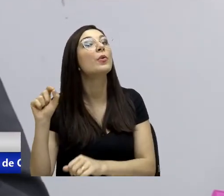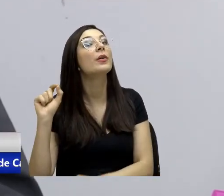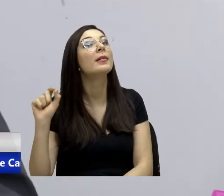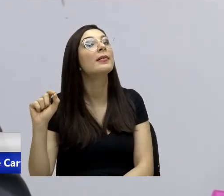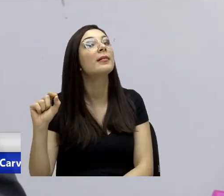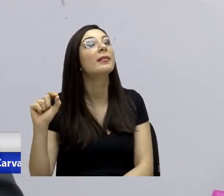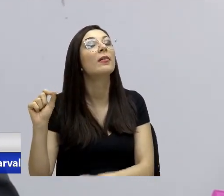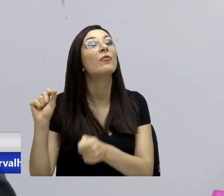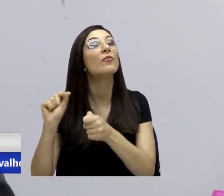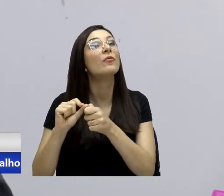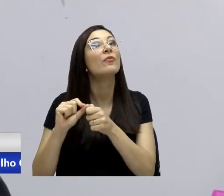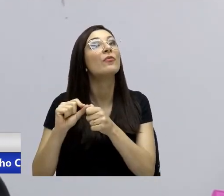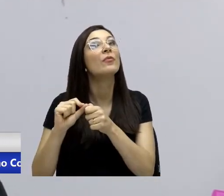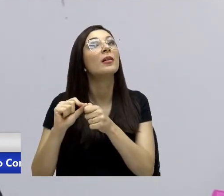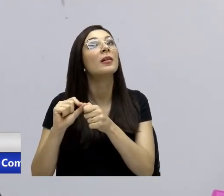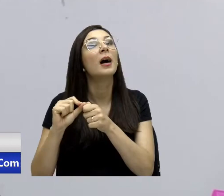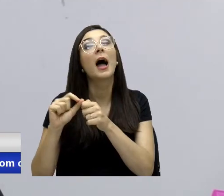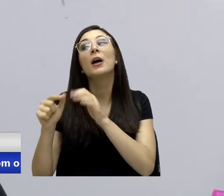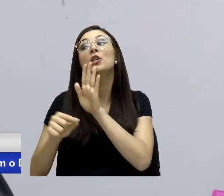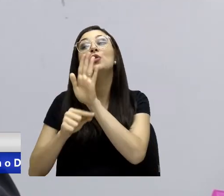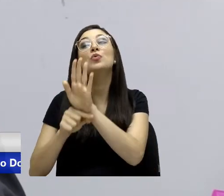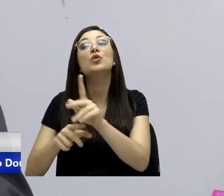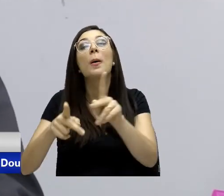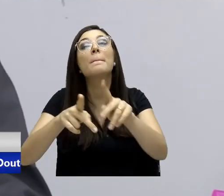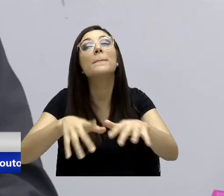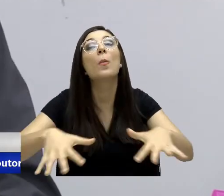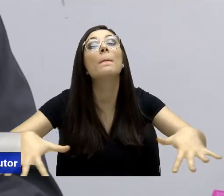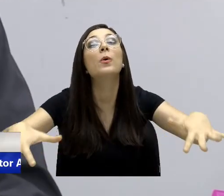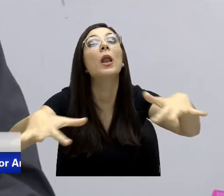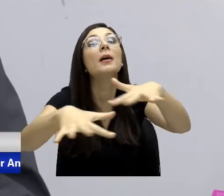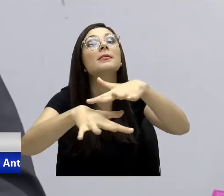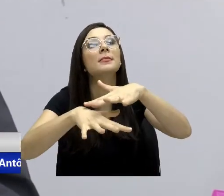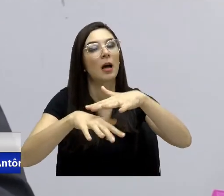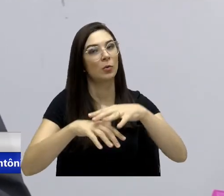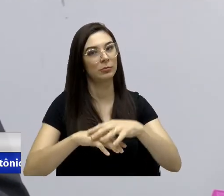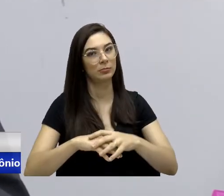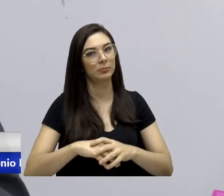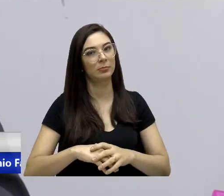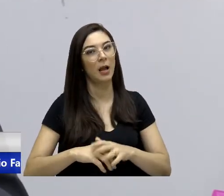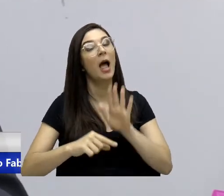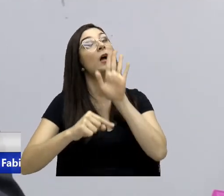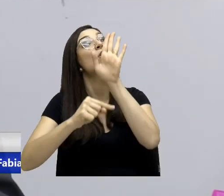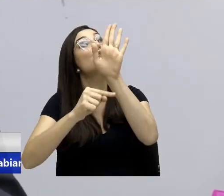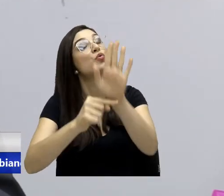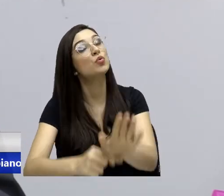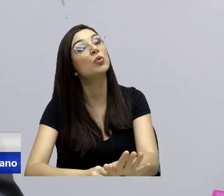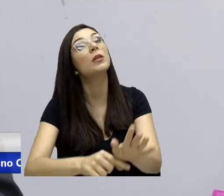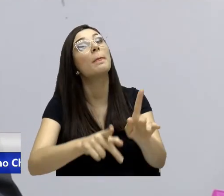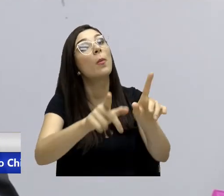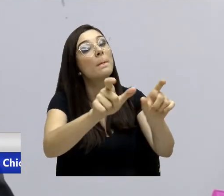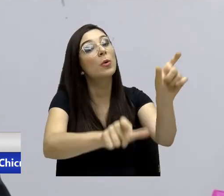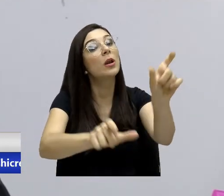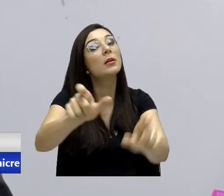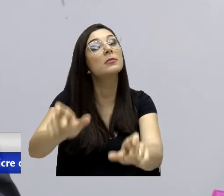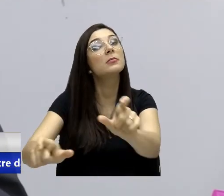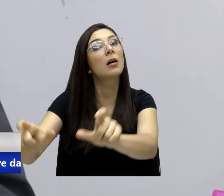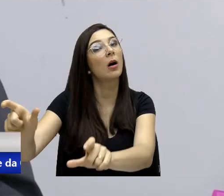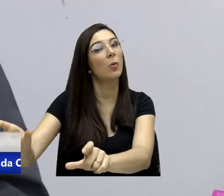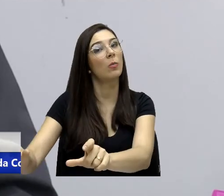faça para a população. Fazendo para a população, para mim já tá bom.